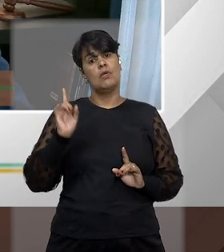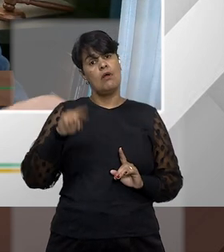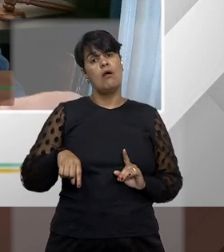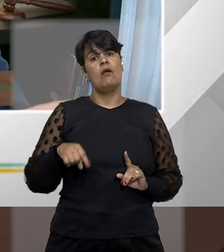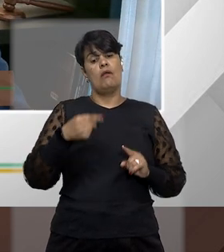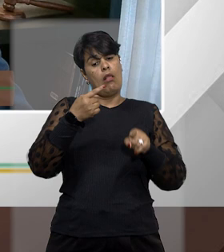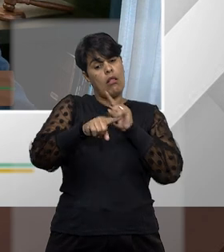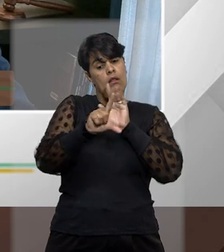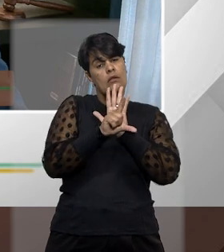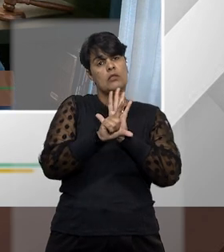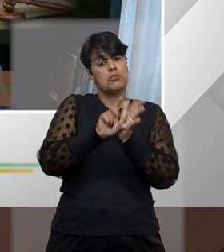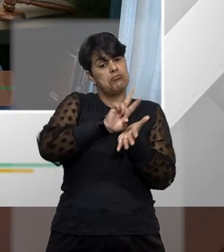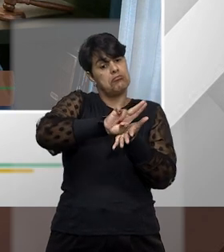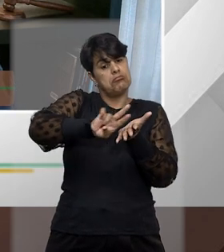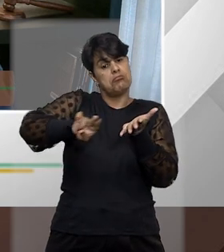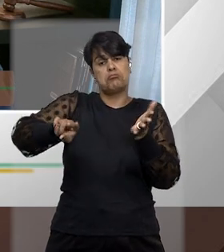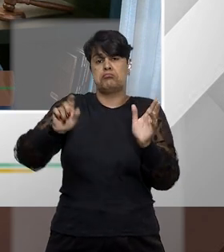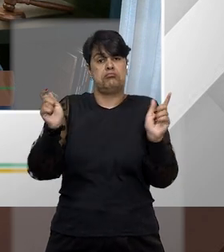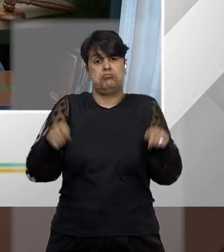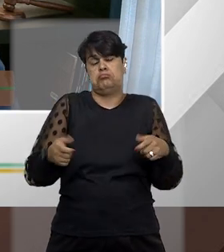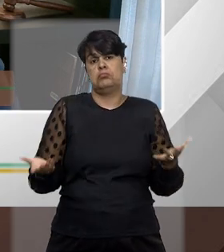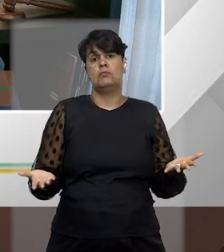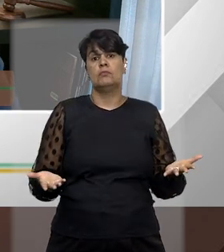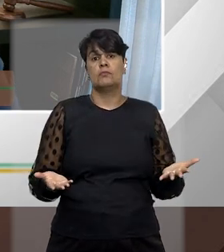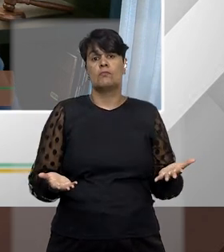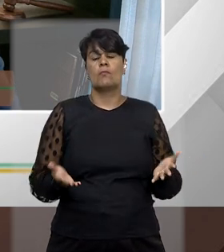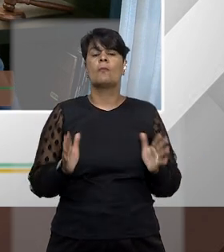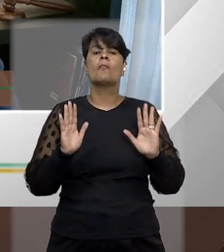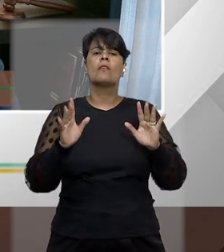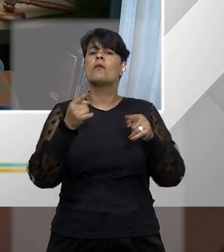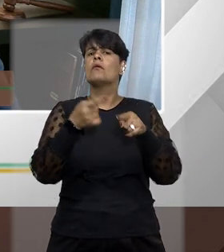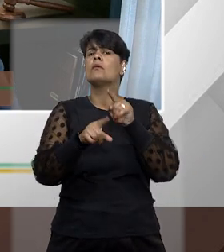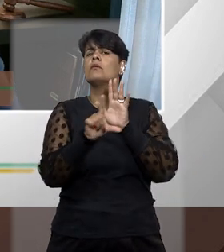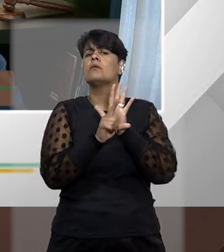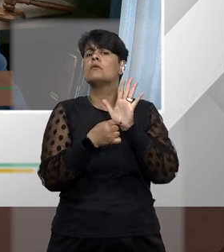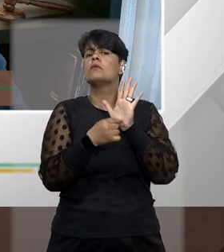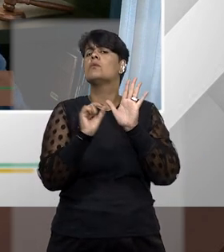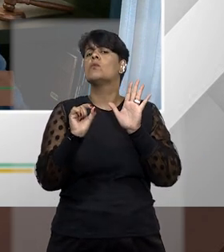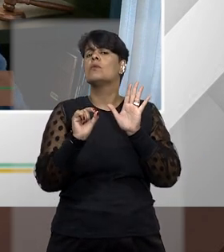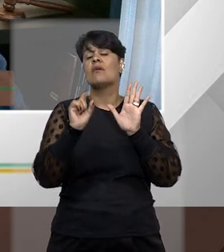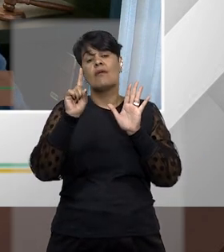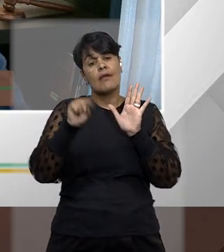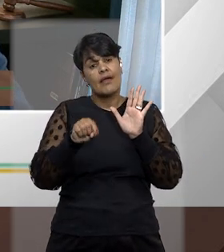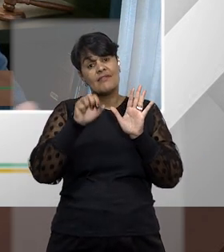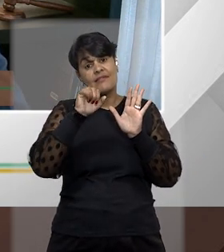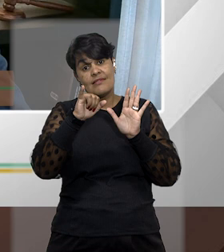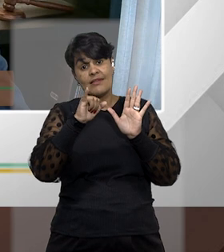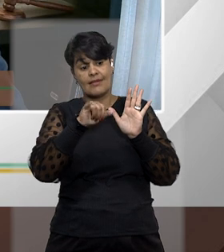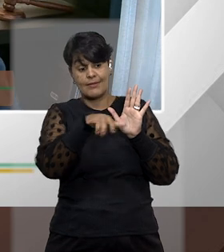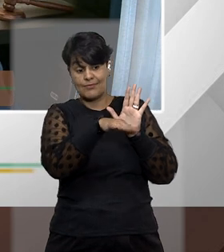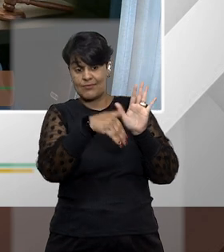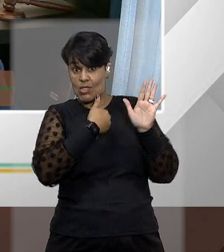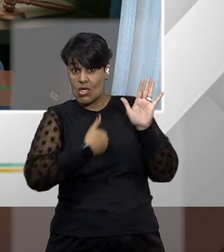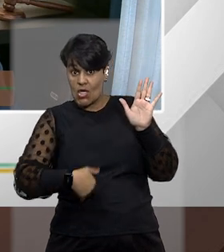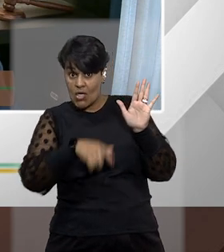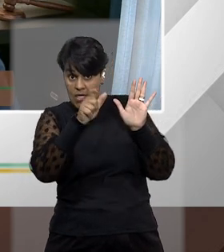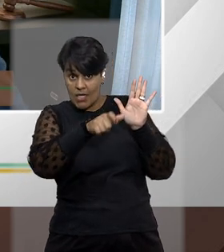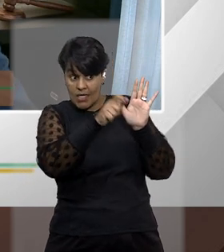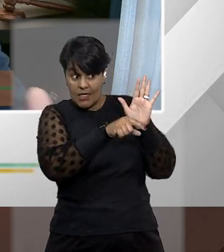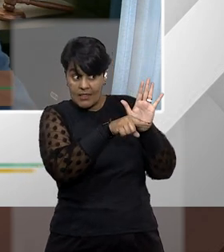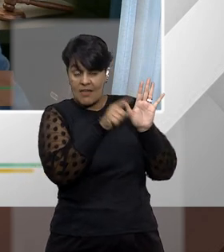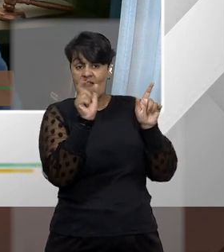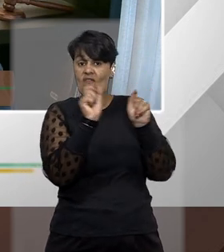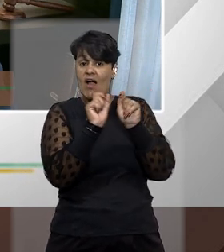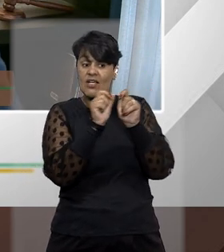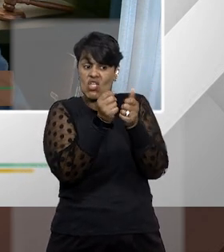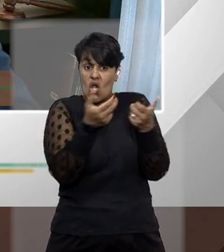discutida nas outras ações pelo Poder Judiciário. O é essa ilegalidade? É quando o agente público, ele